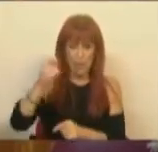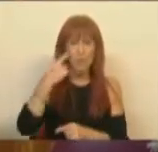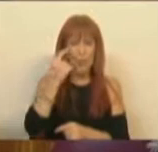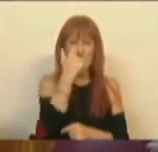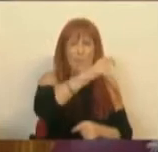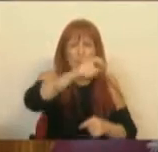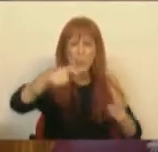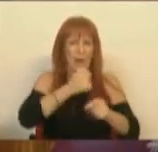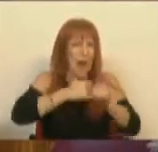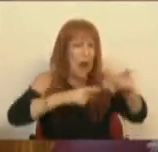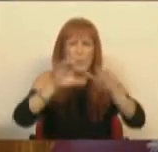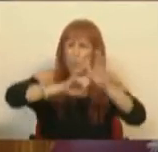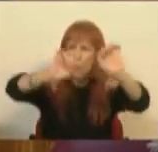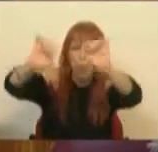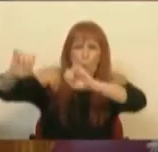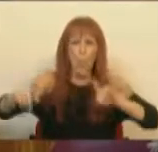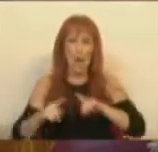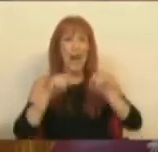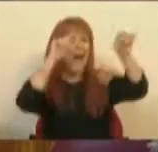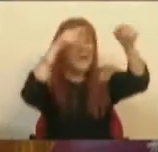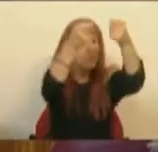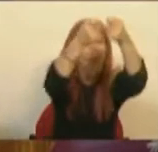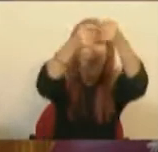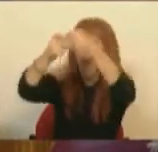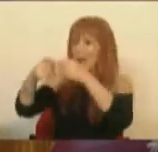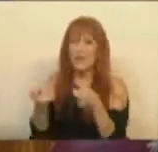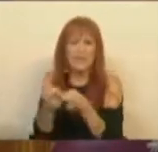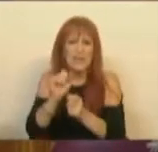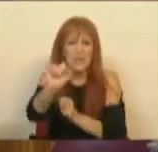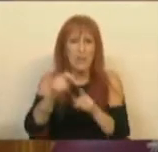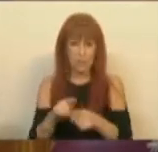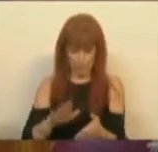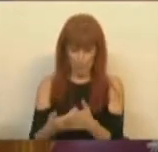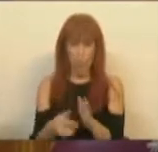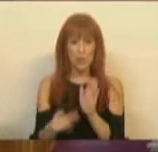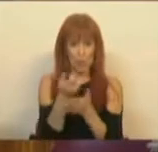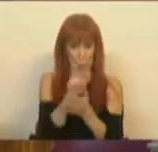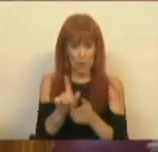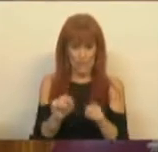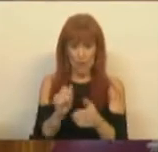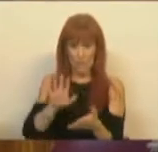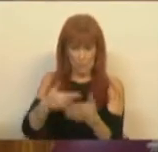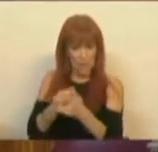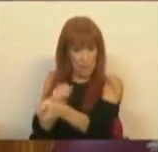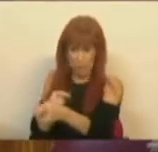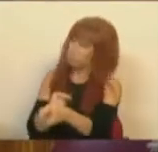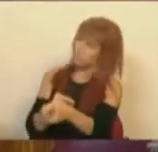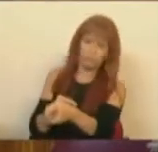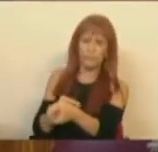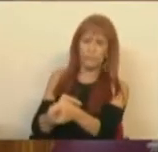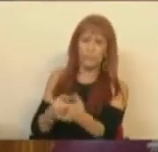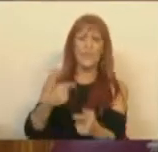pessoas que têm casas sem condições ali, ao pé, que são os seus vizinhos. Está na proposta do livro? Está na vossa proposta? Não está.